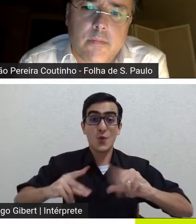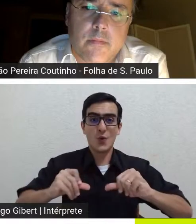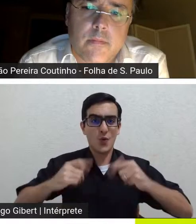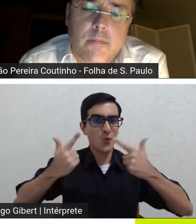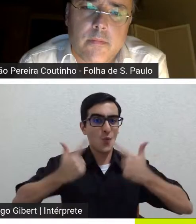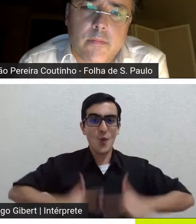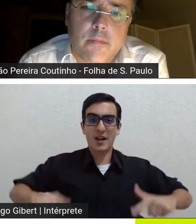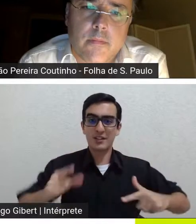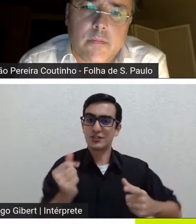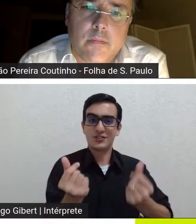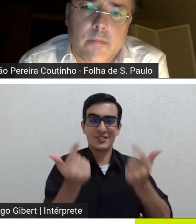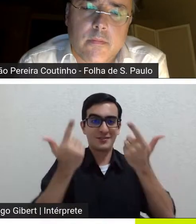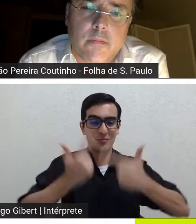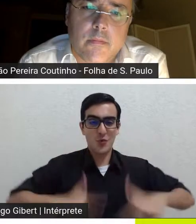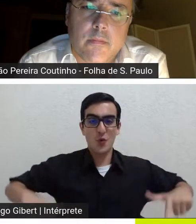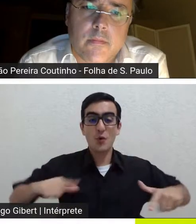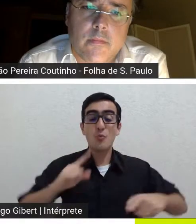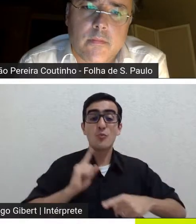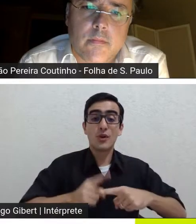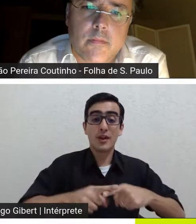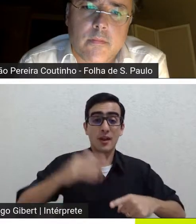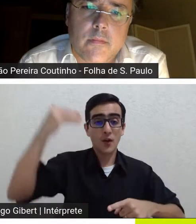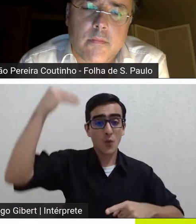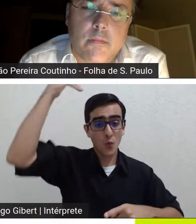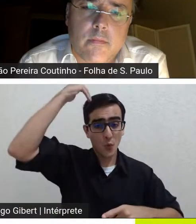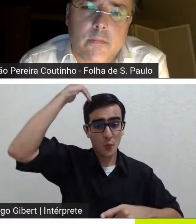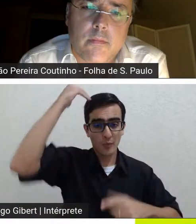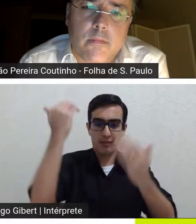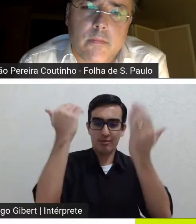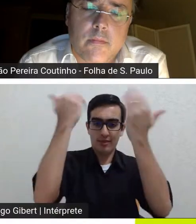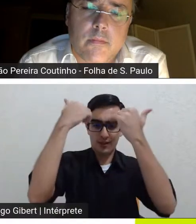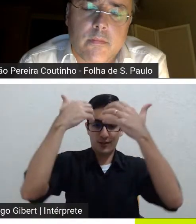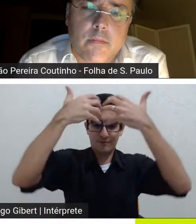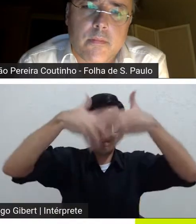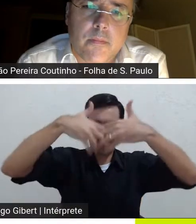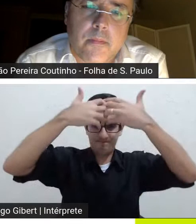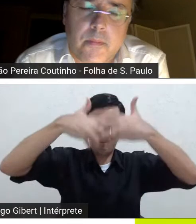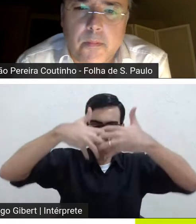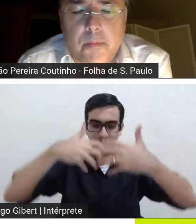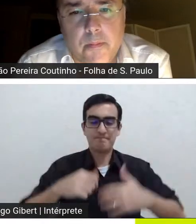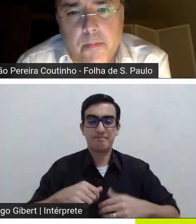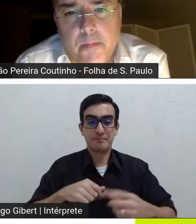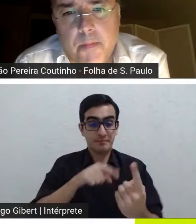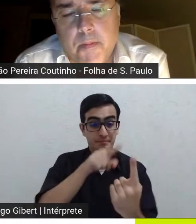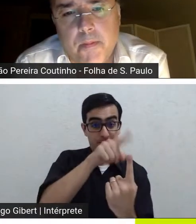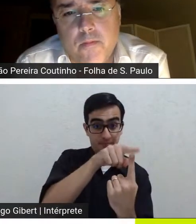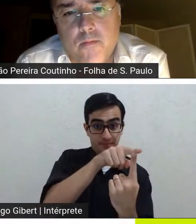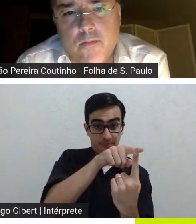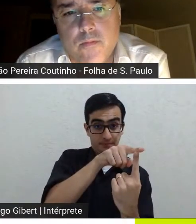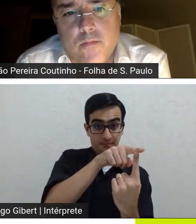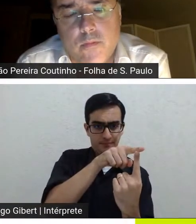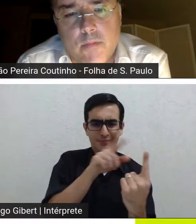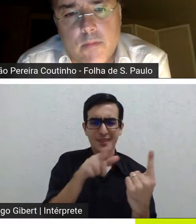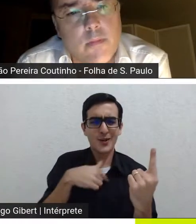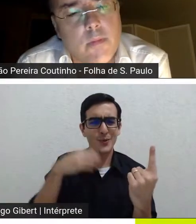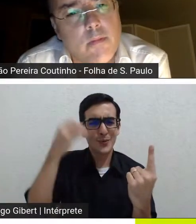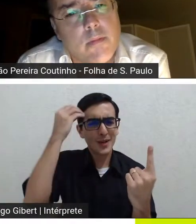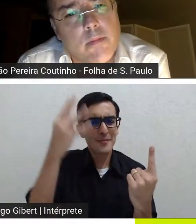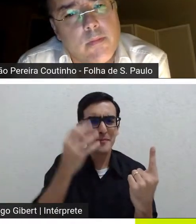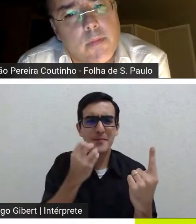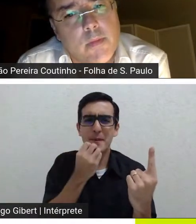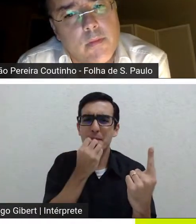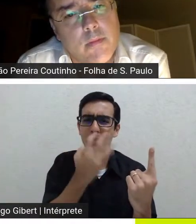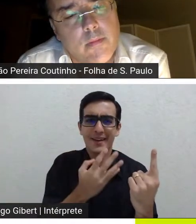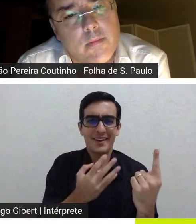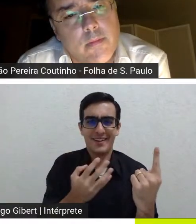em função do sentimento de culpa inconsciente mas as outras três versões eu não me lembro mais faz tempo